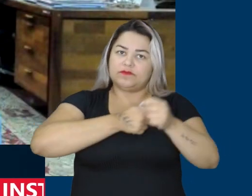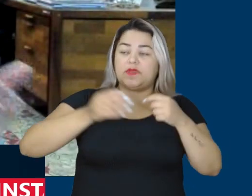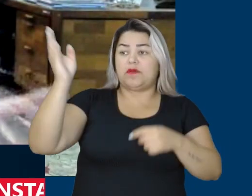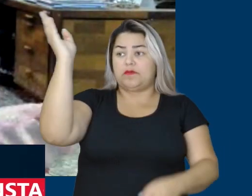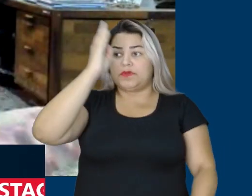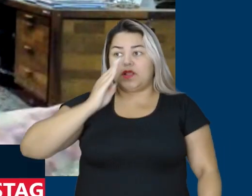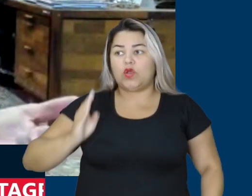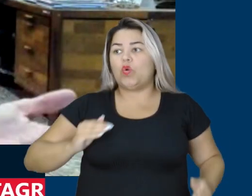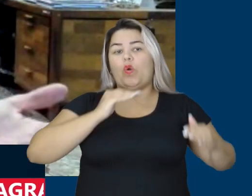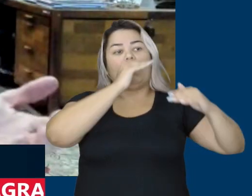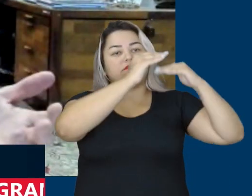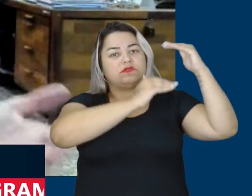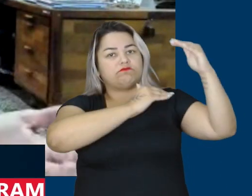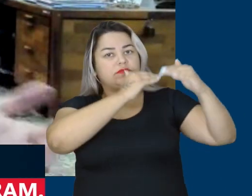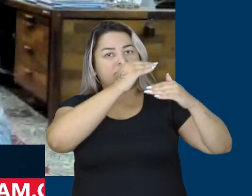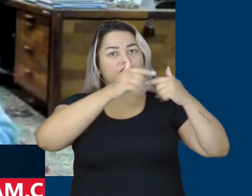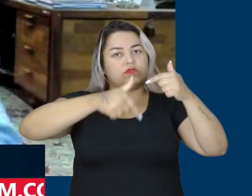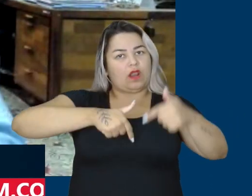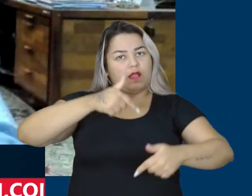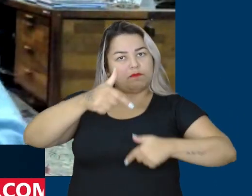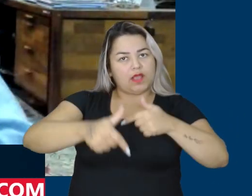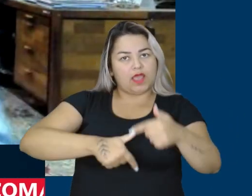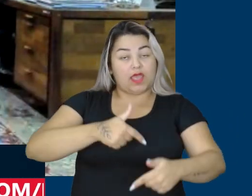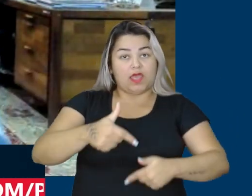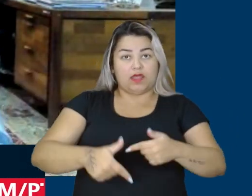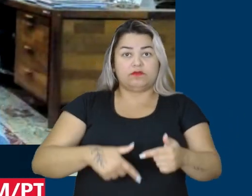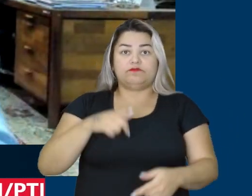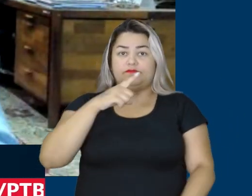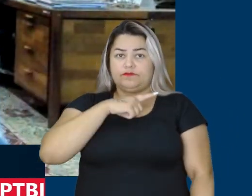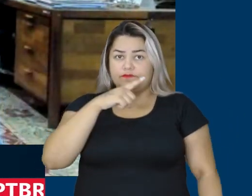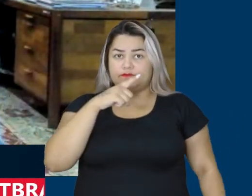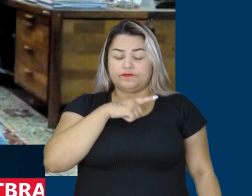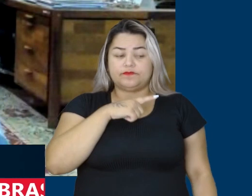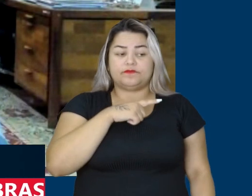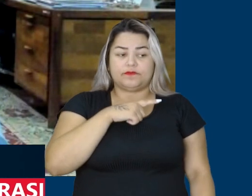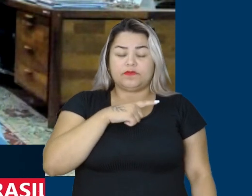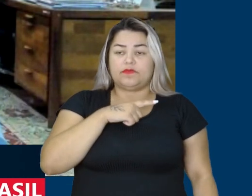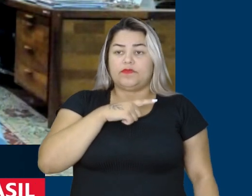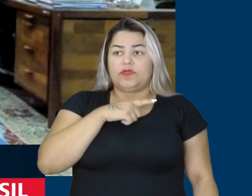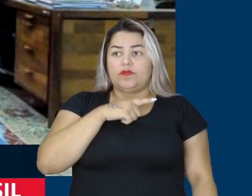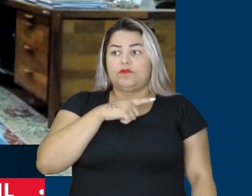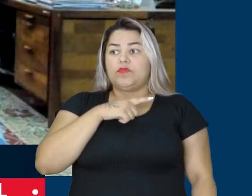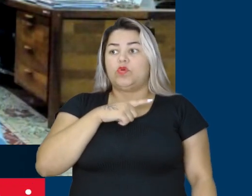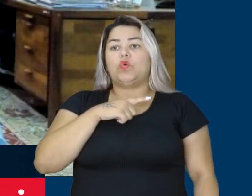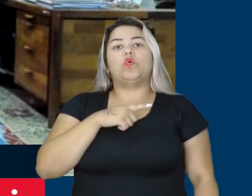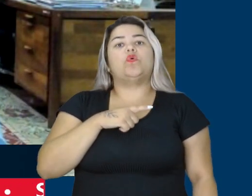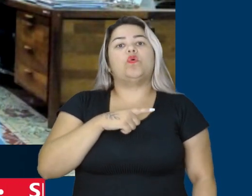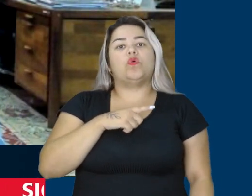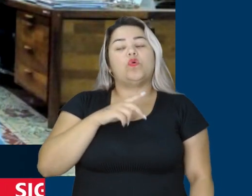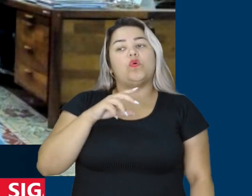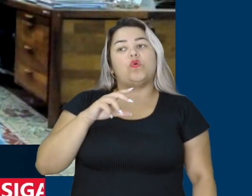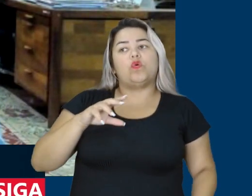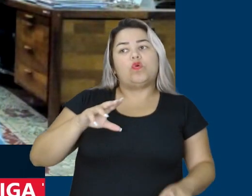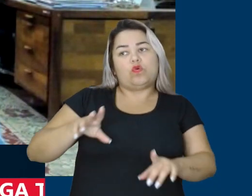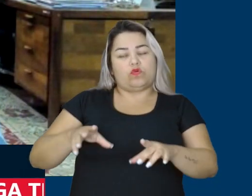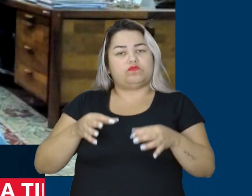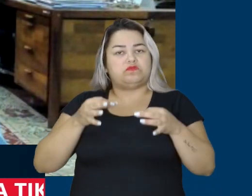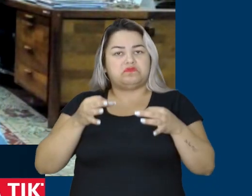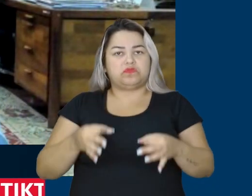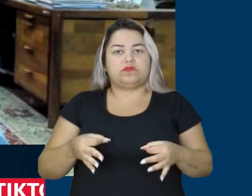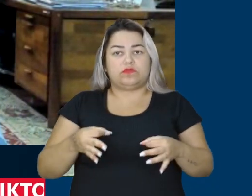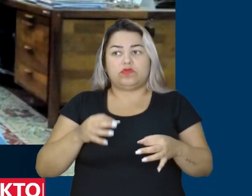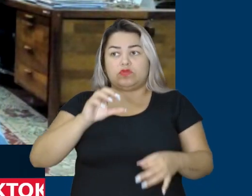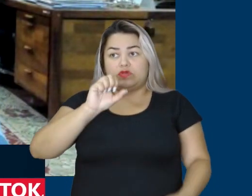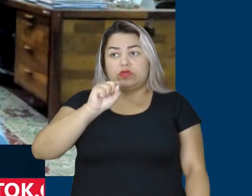portanto, o crescimento do emprego. Nós temos, Amanda, um saldo positivo de janeiro a maio de